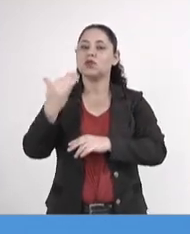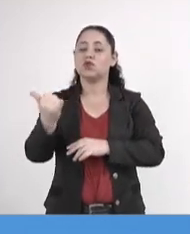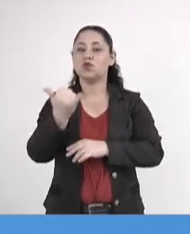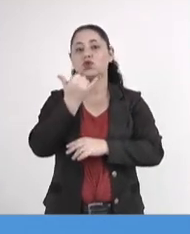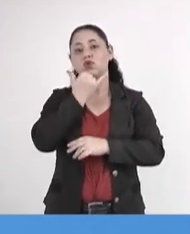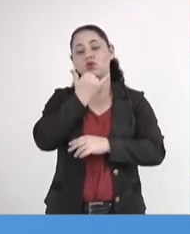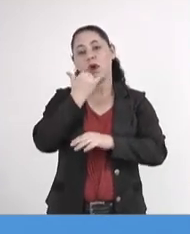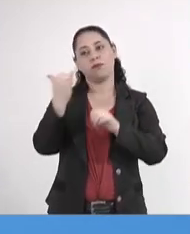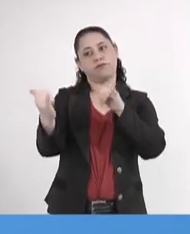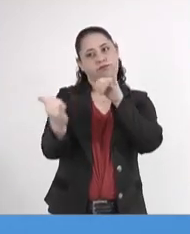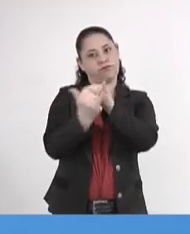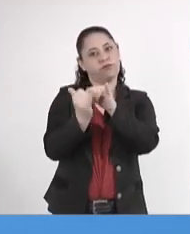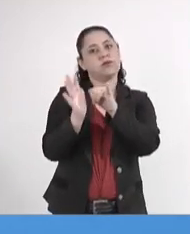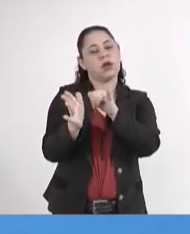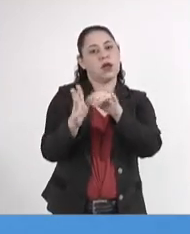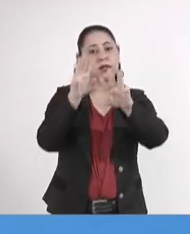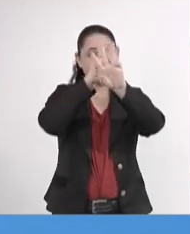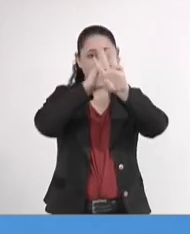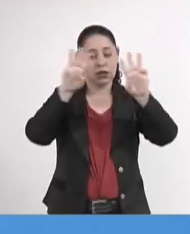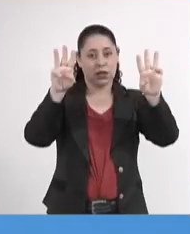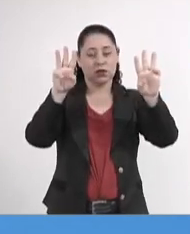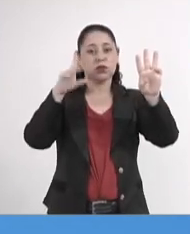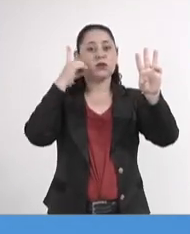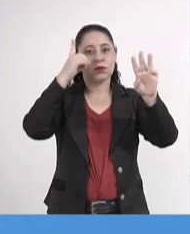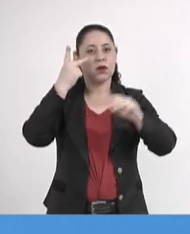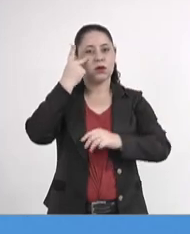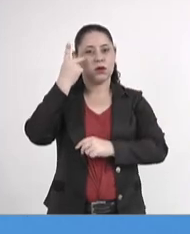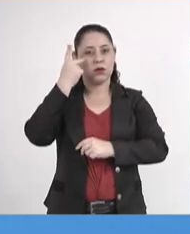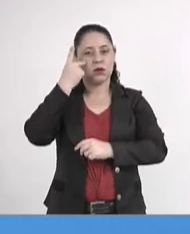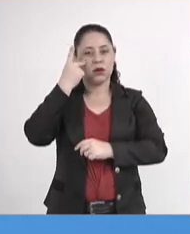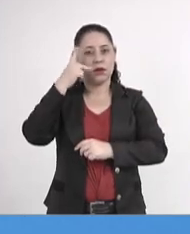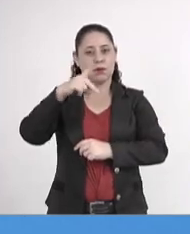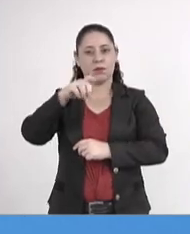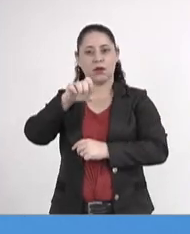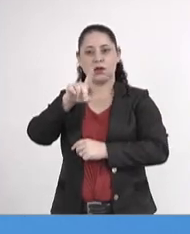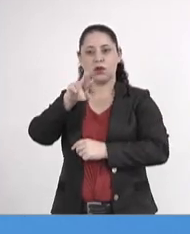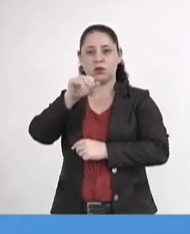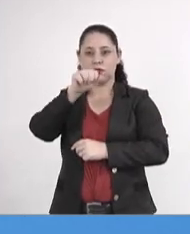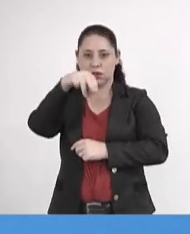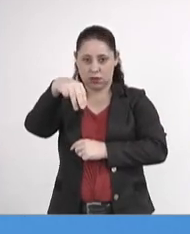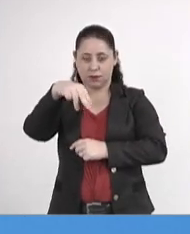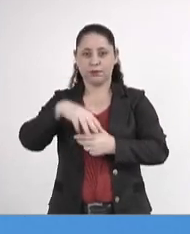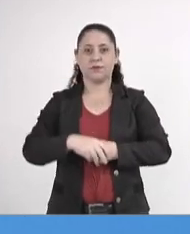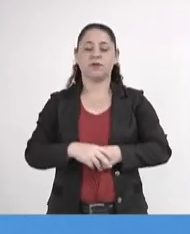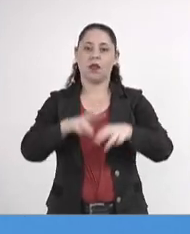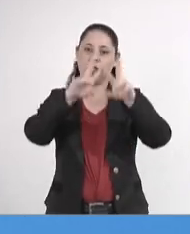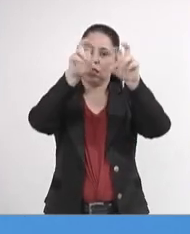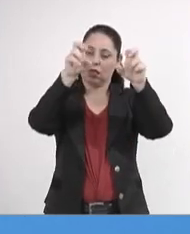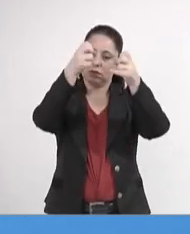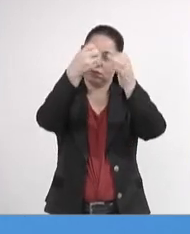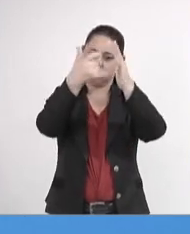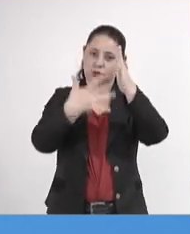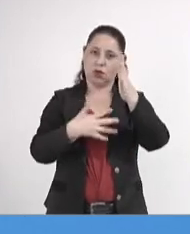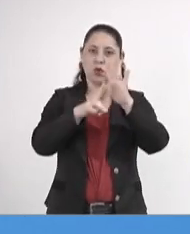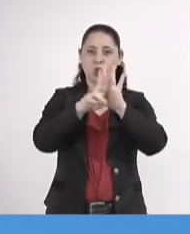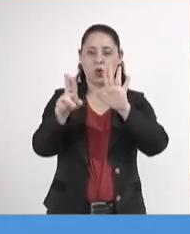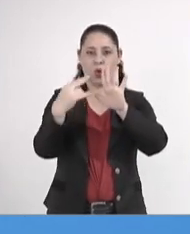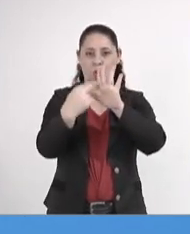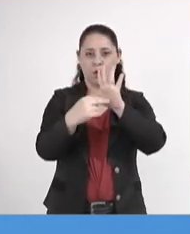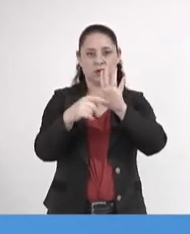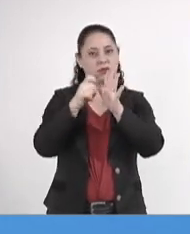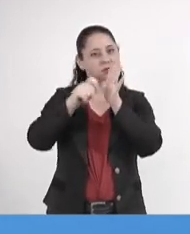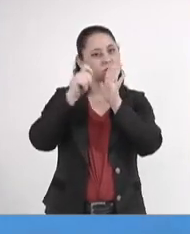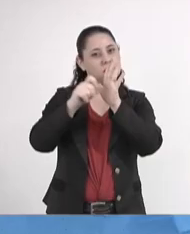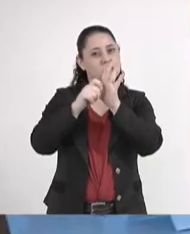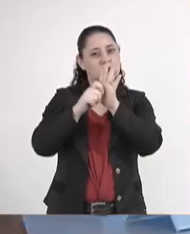que haviam publicado, o deputado Pedro Kemp, o deputado Pedro Lucian, a matéria, no lugar de fazer a